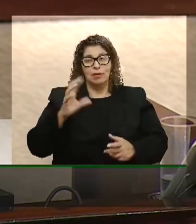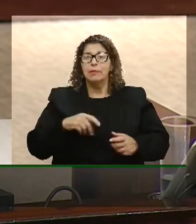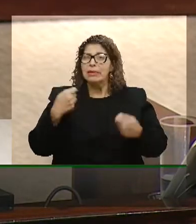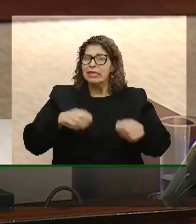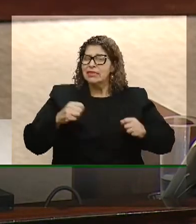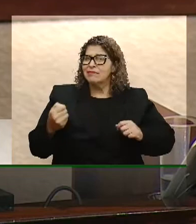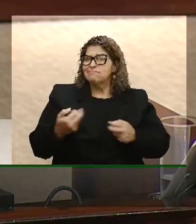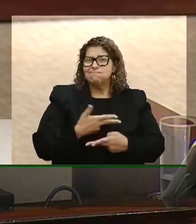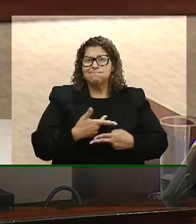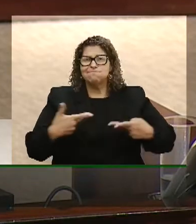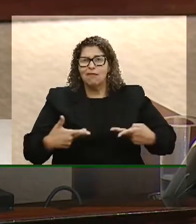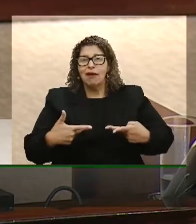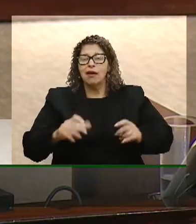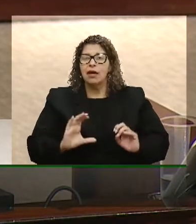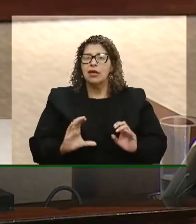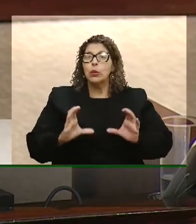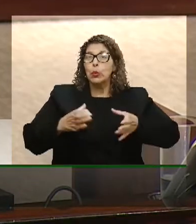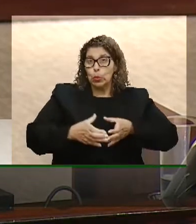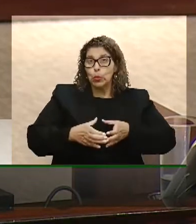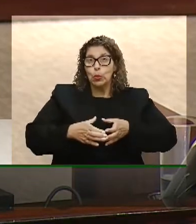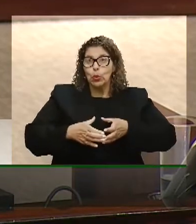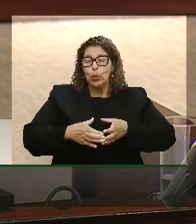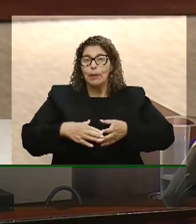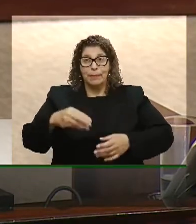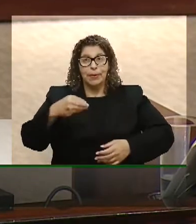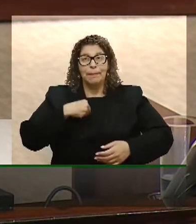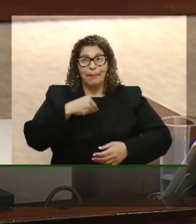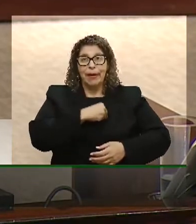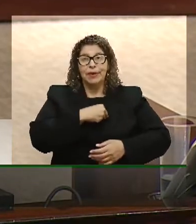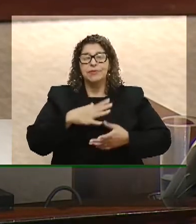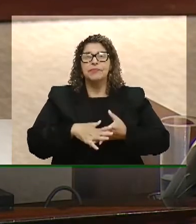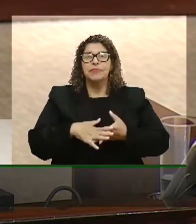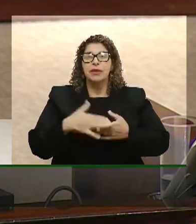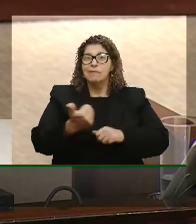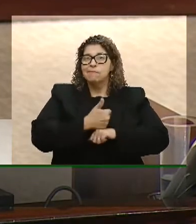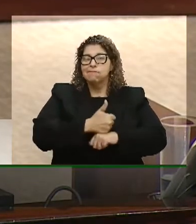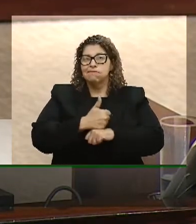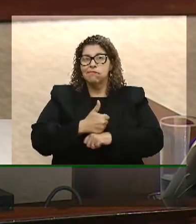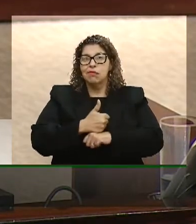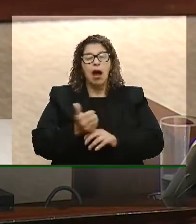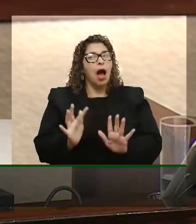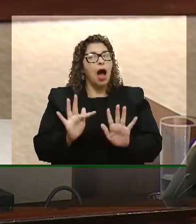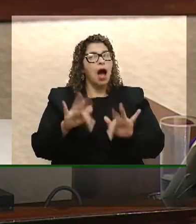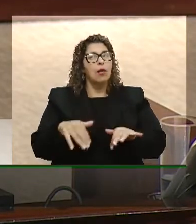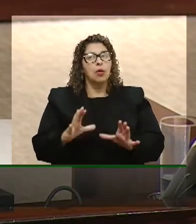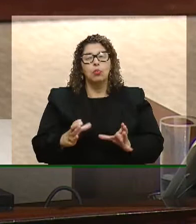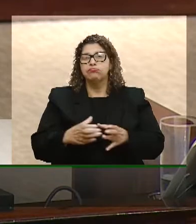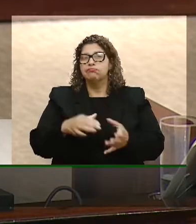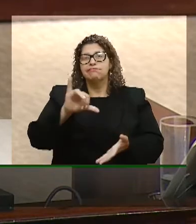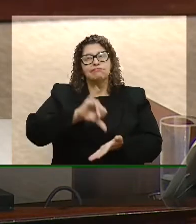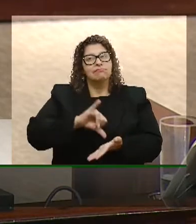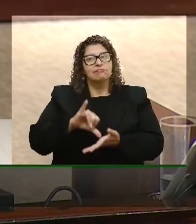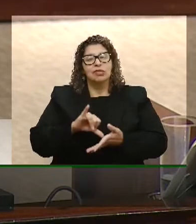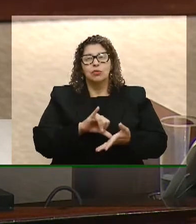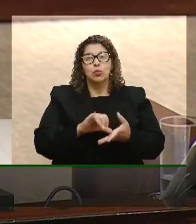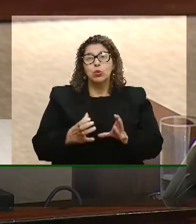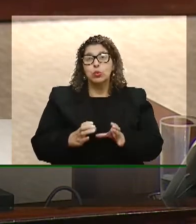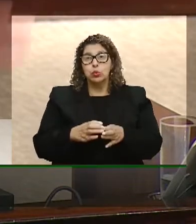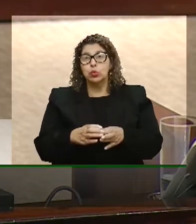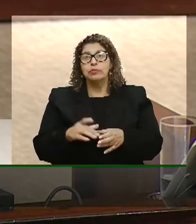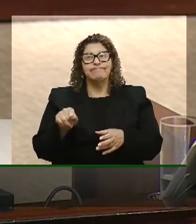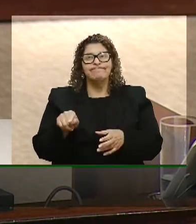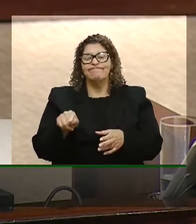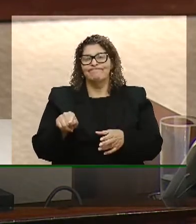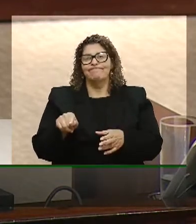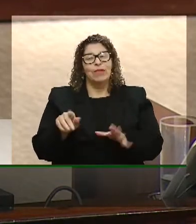multidisciplinar, pois bem, ele acabou com os núcleos ampliados do Saúde da Família. Fica os que têm, os